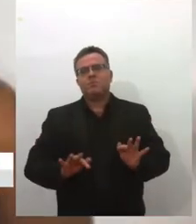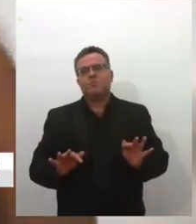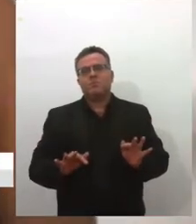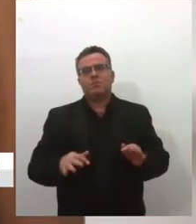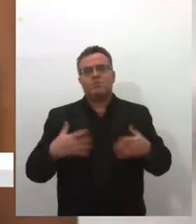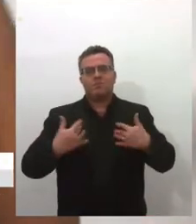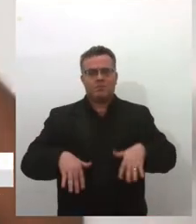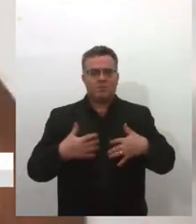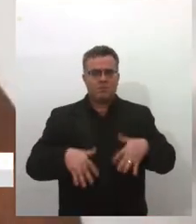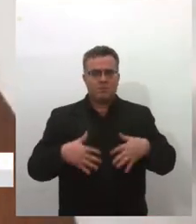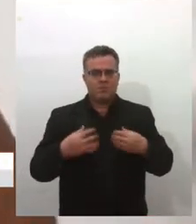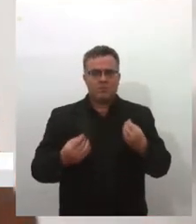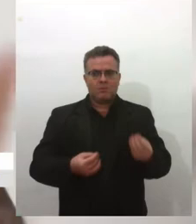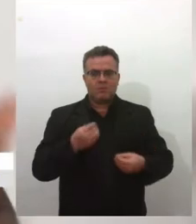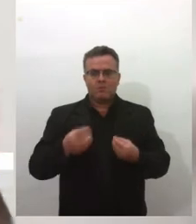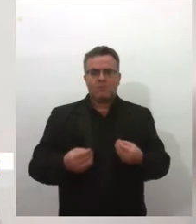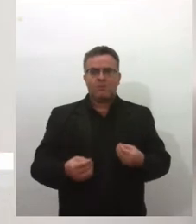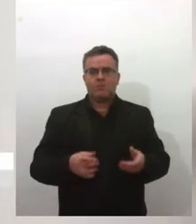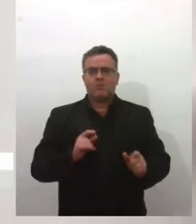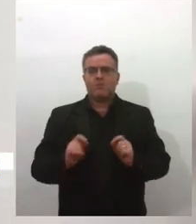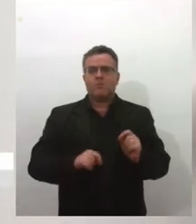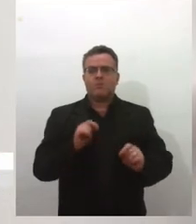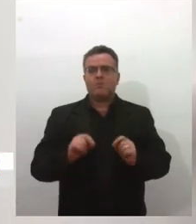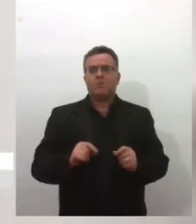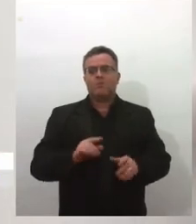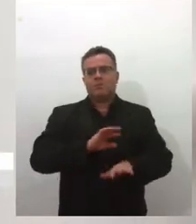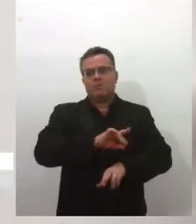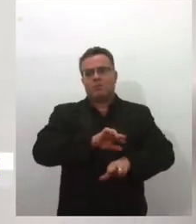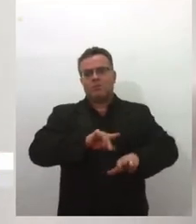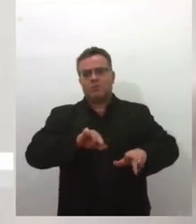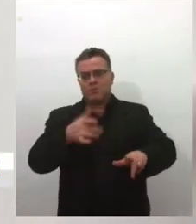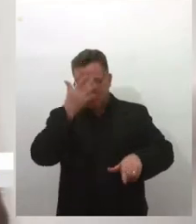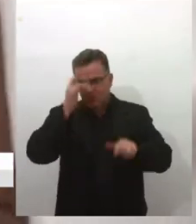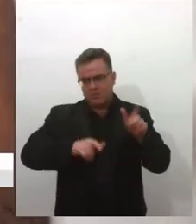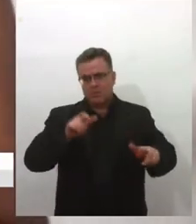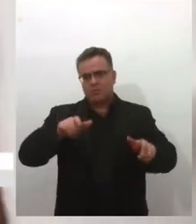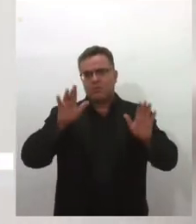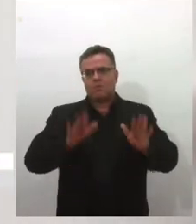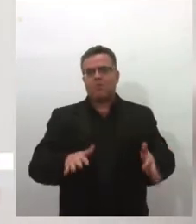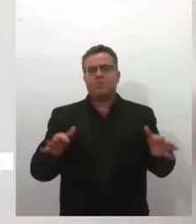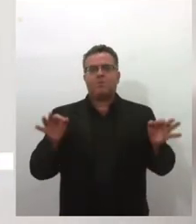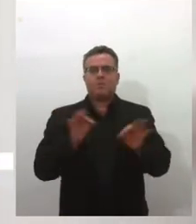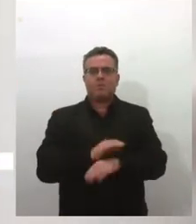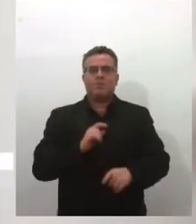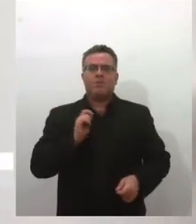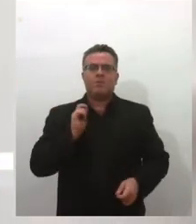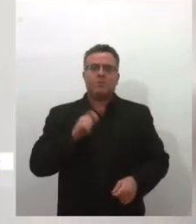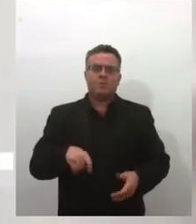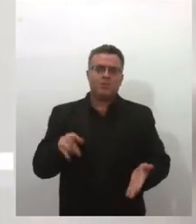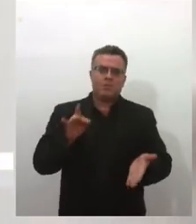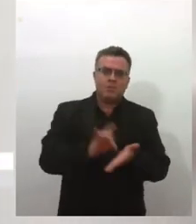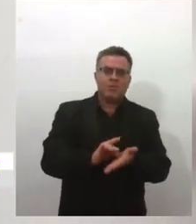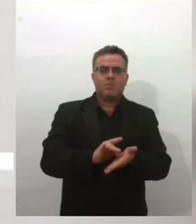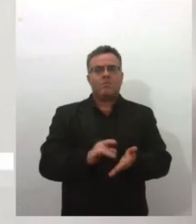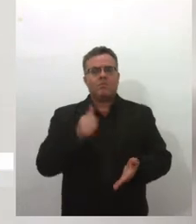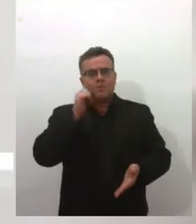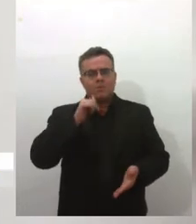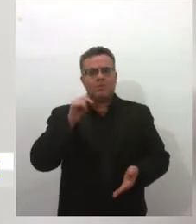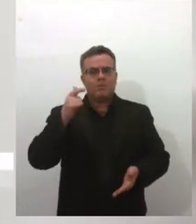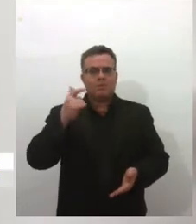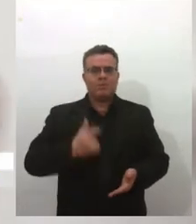tomou também, de dialogar, estou falando com várias pessoas sobre esse prêmio das pessoas que estão me vendo, eu como uma mulher preta da